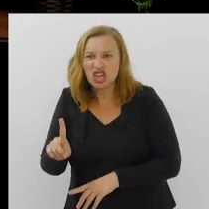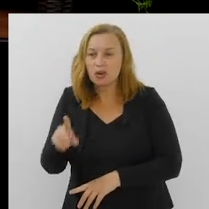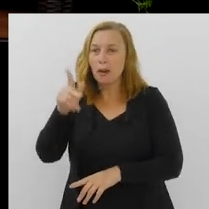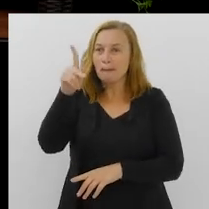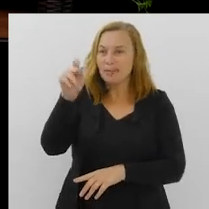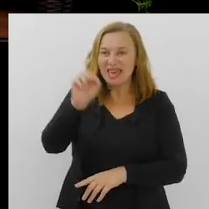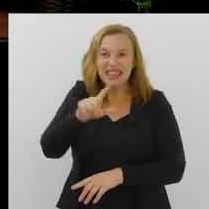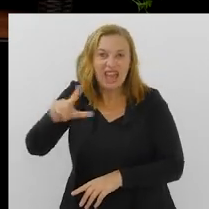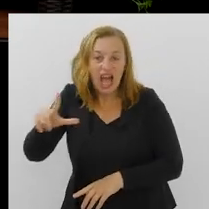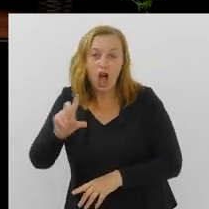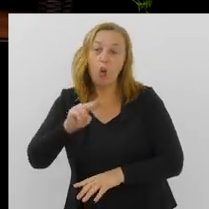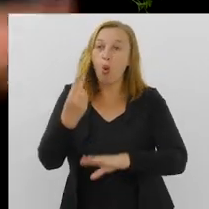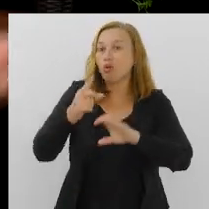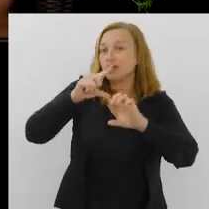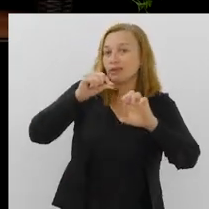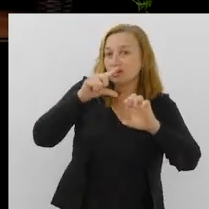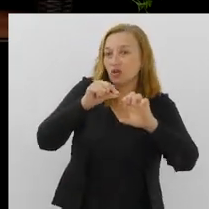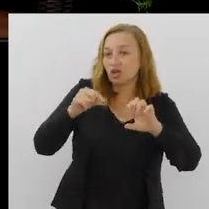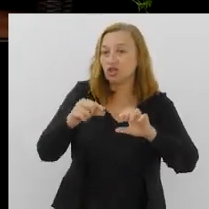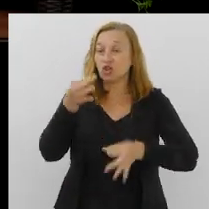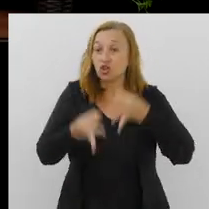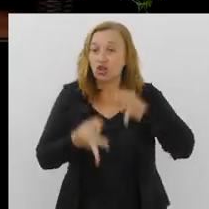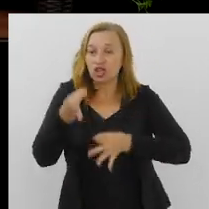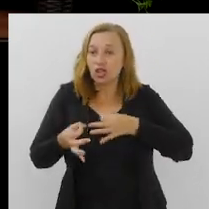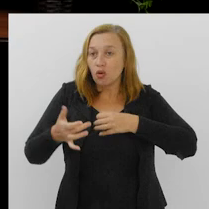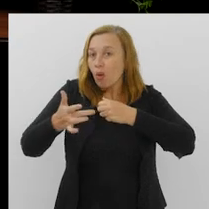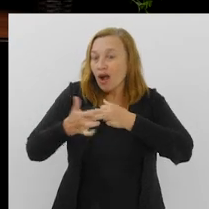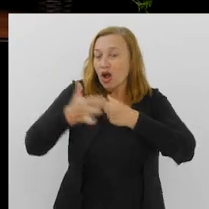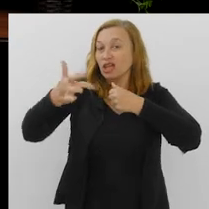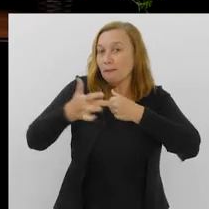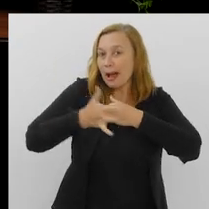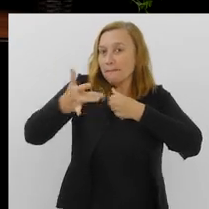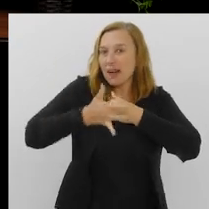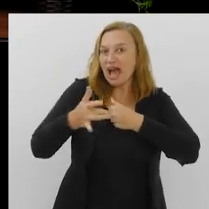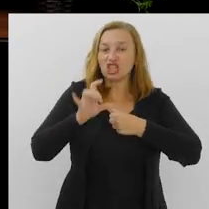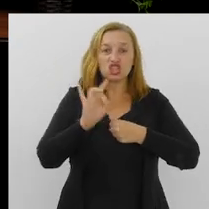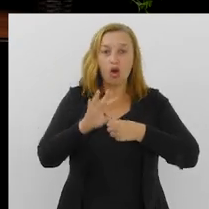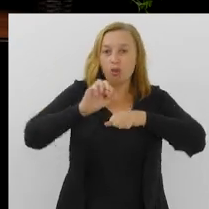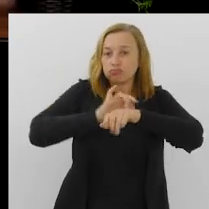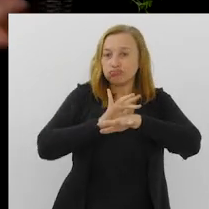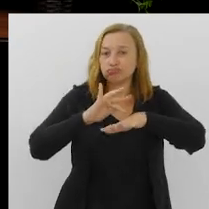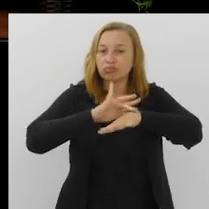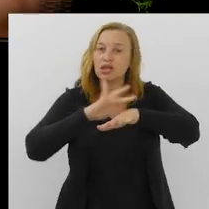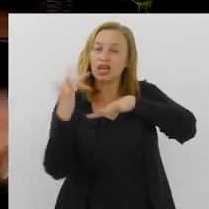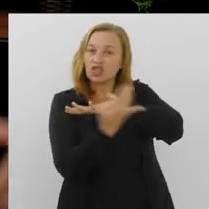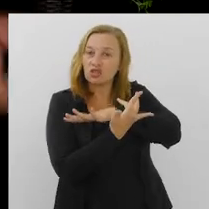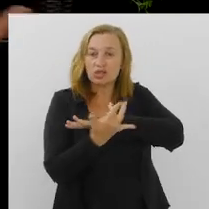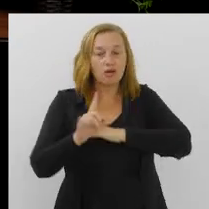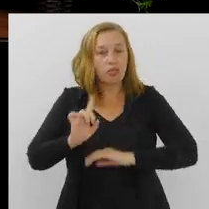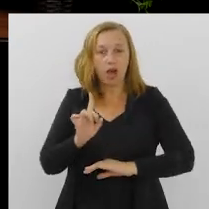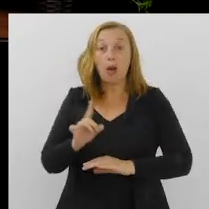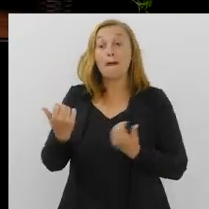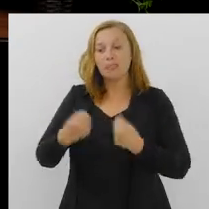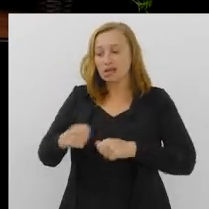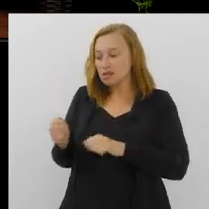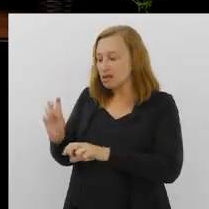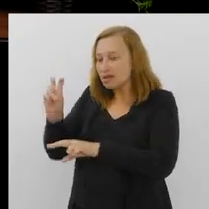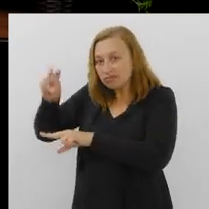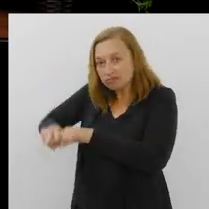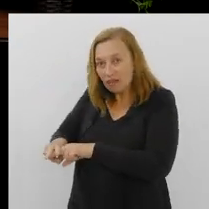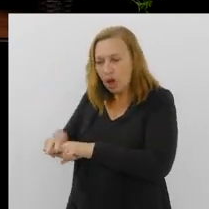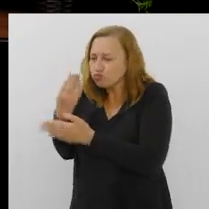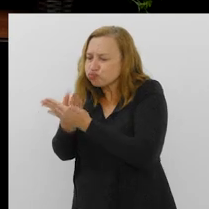internacional ou o empreendedorismo jurídico com um clique numa rede social. A gente precisa sentar e capacitar, na verdade,